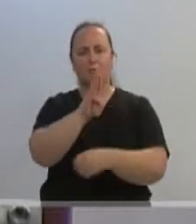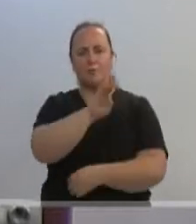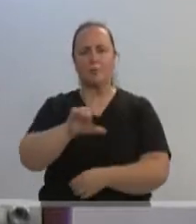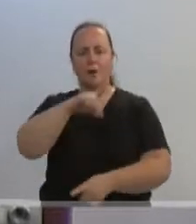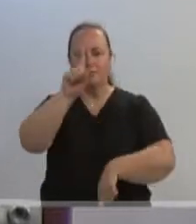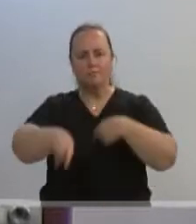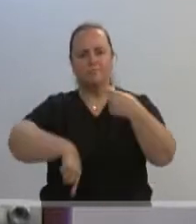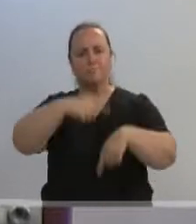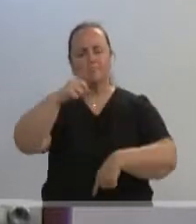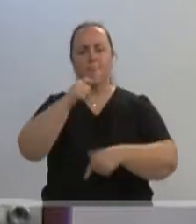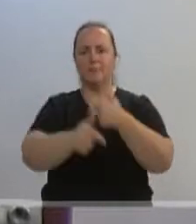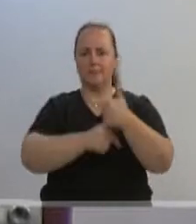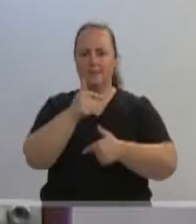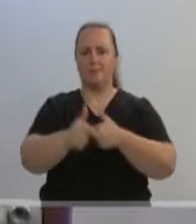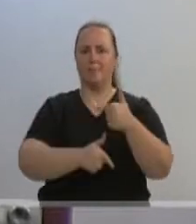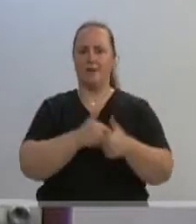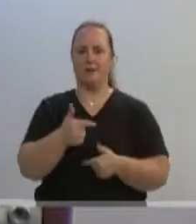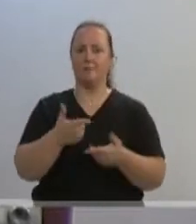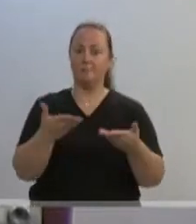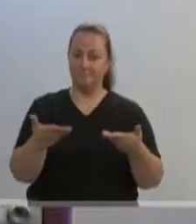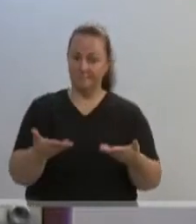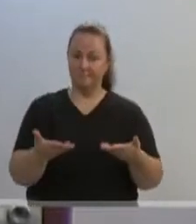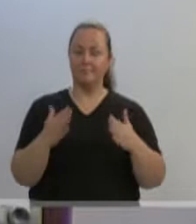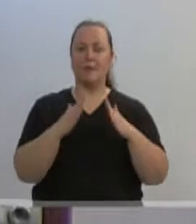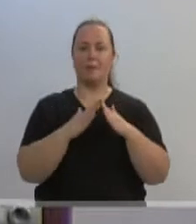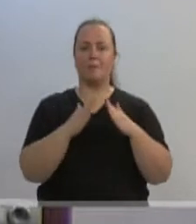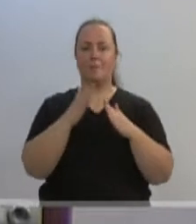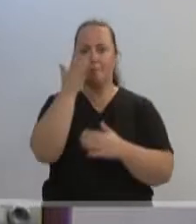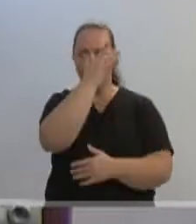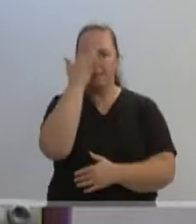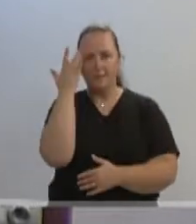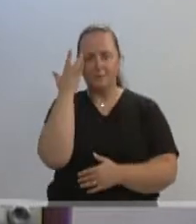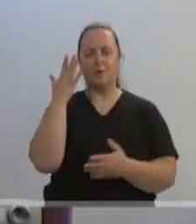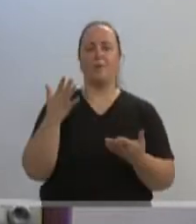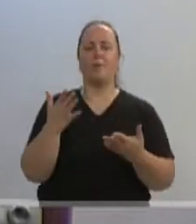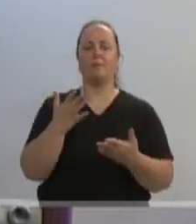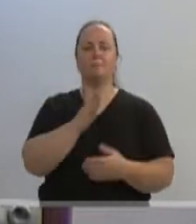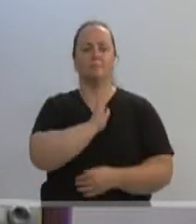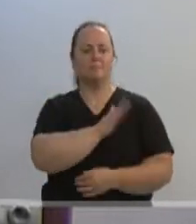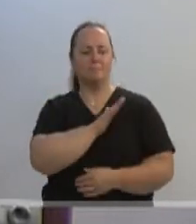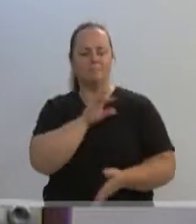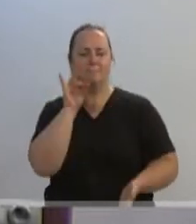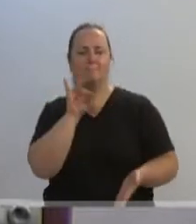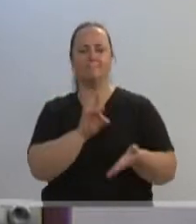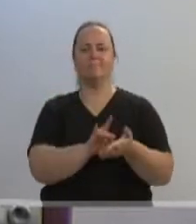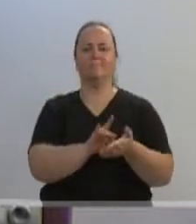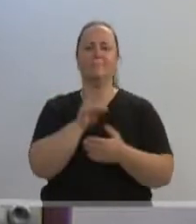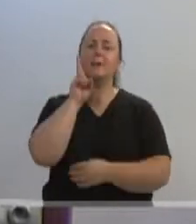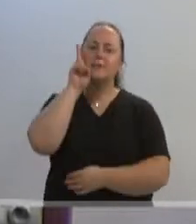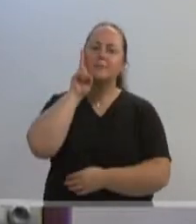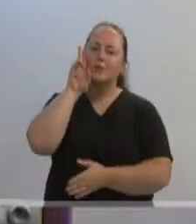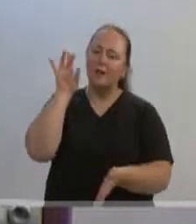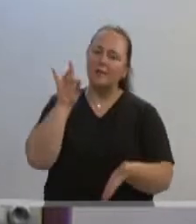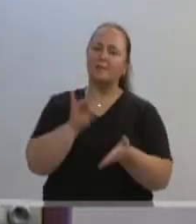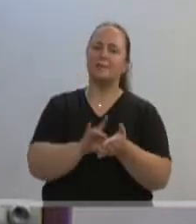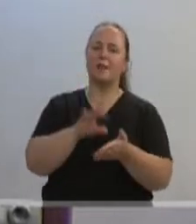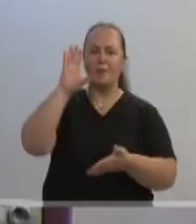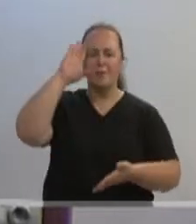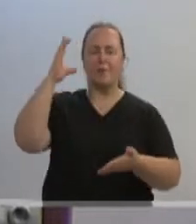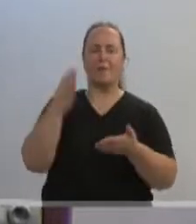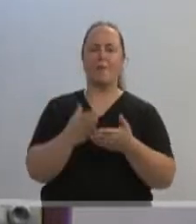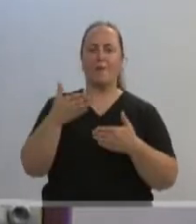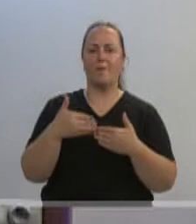superação e de trabalho. Afinal, aqui moram blumenauenses de coração, de história, e nessa cidade que precisamos confiar para que os